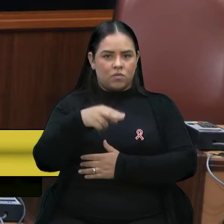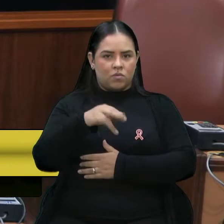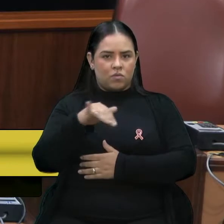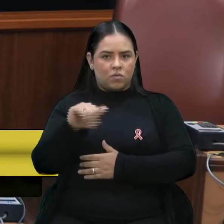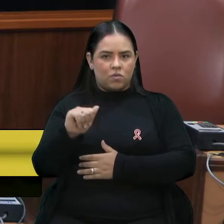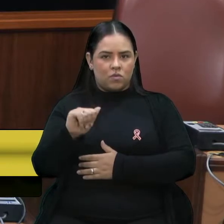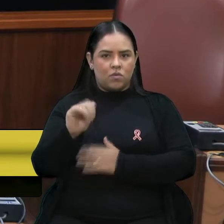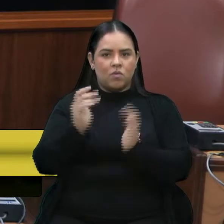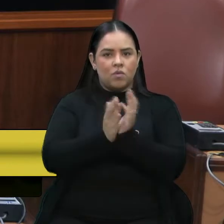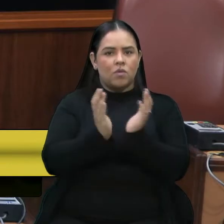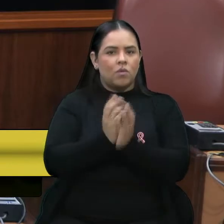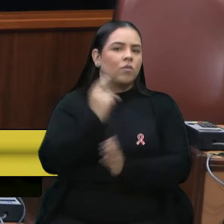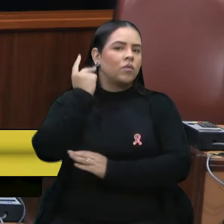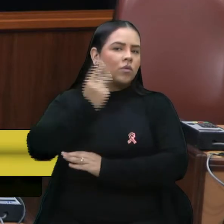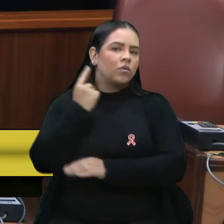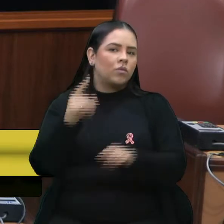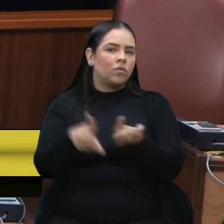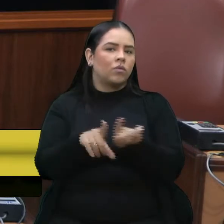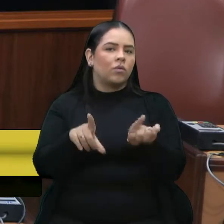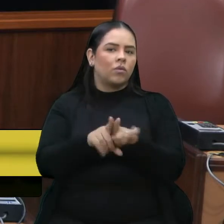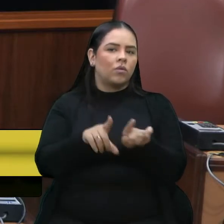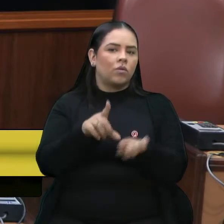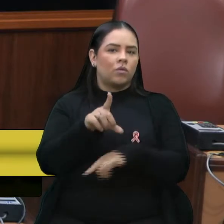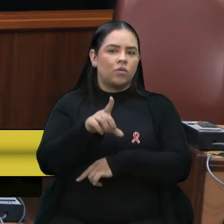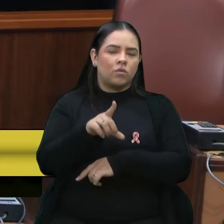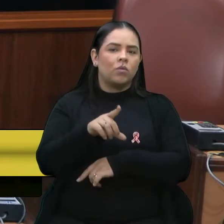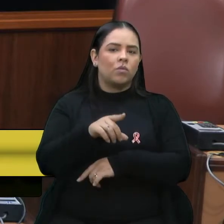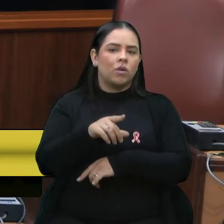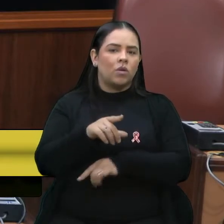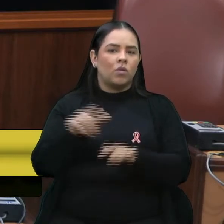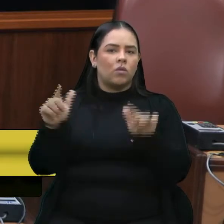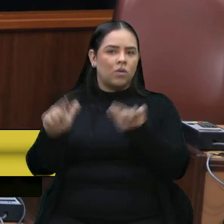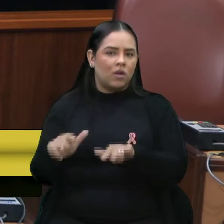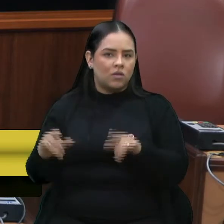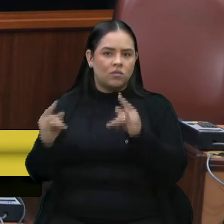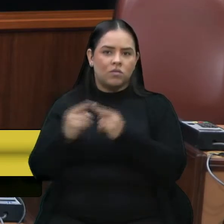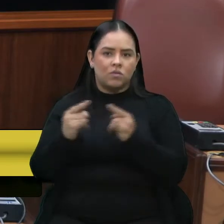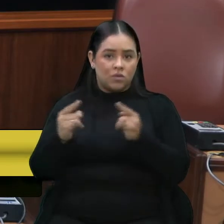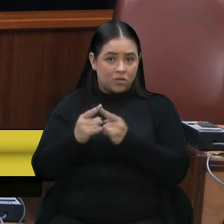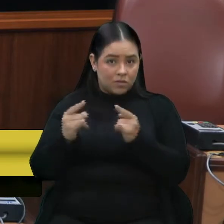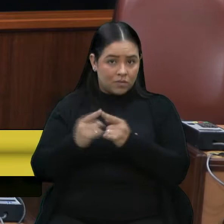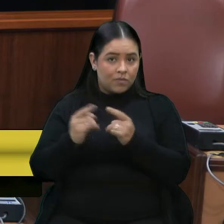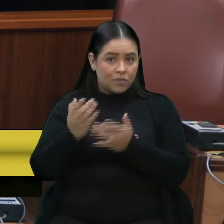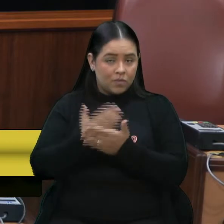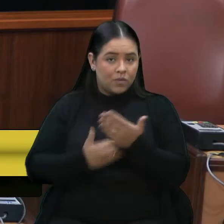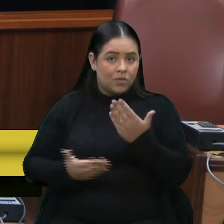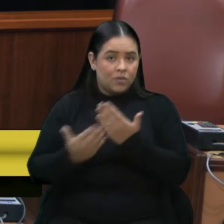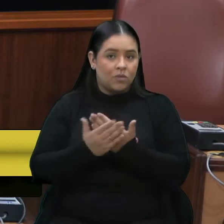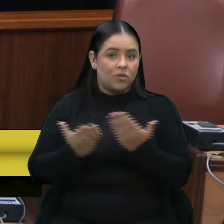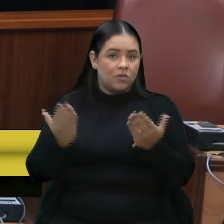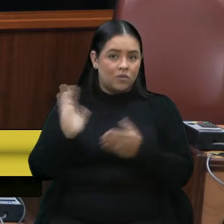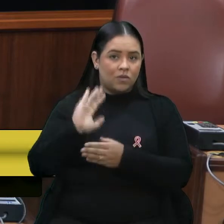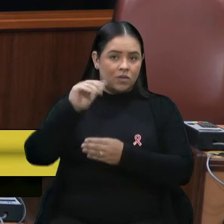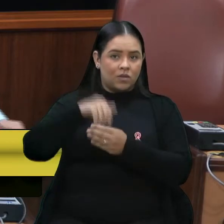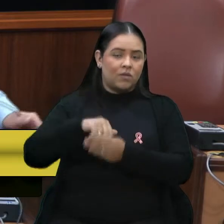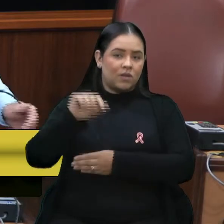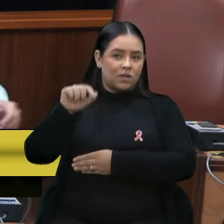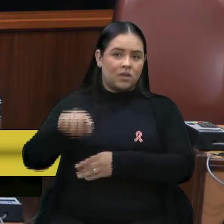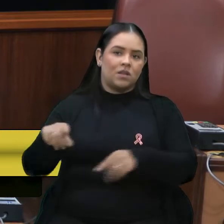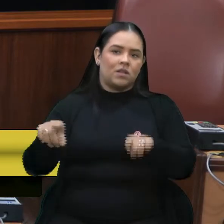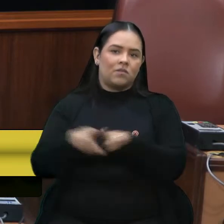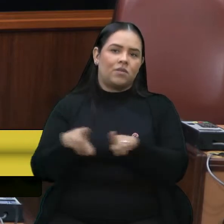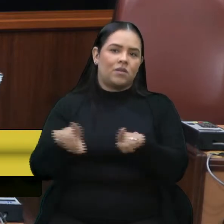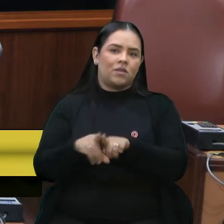vereadores, de uma instituição, de uma entidade que é a utilidade pública, foi votada aqui nessa casa, e que